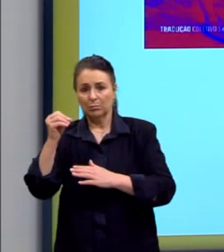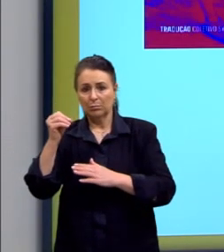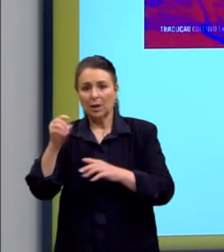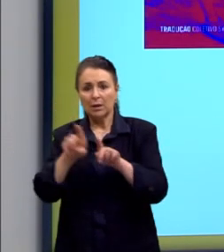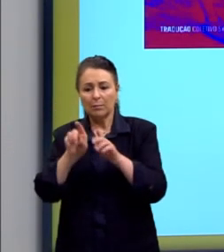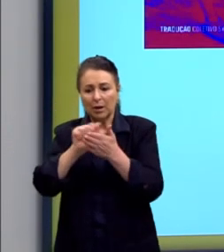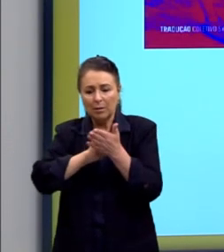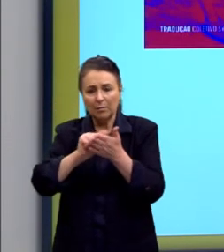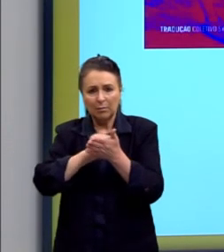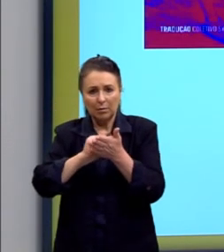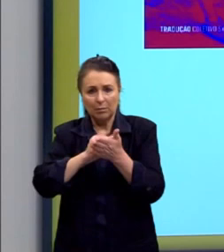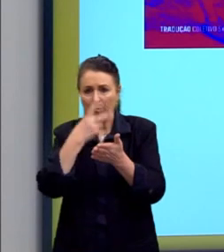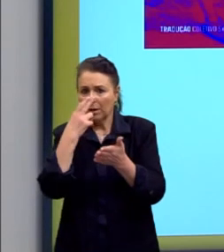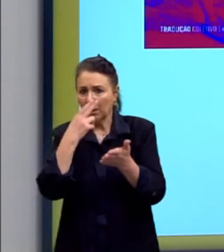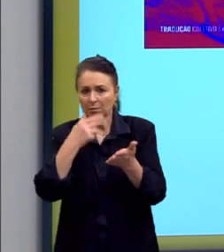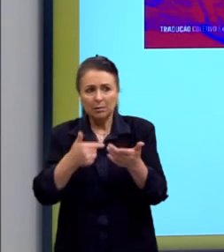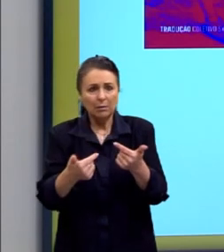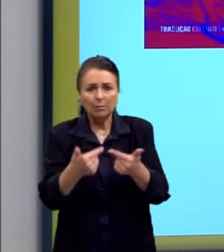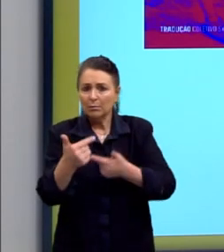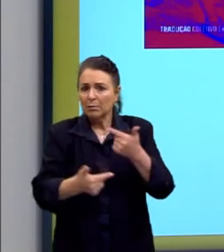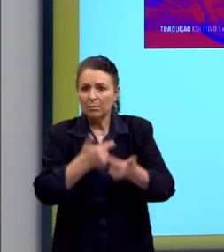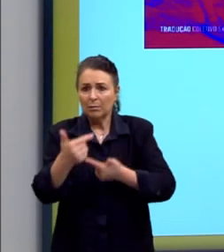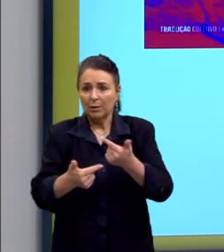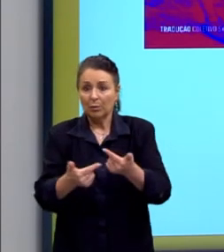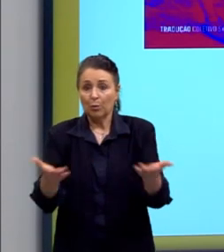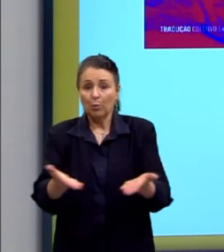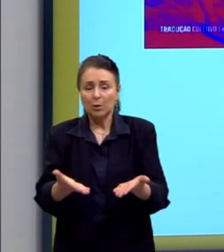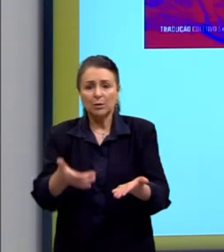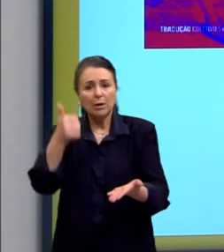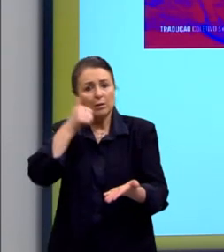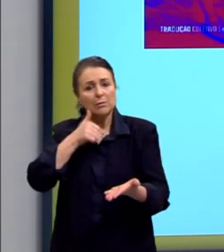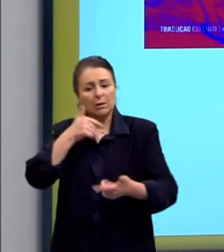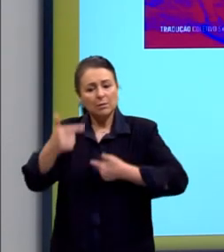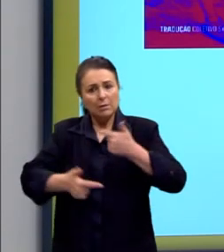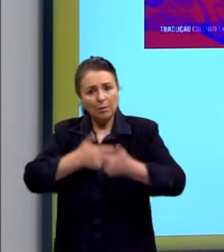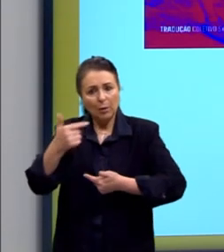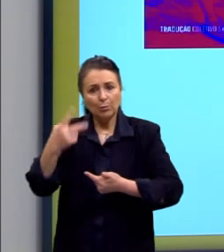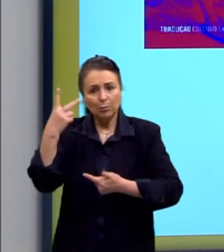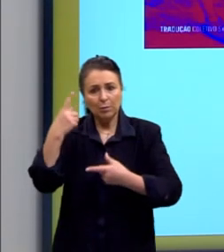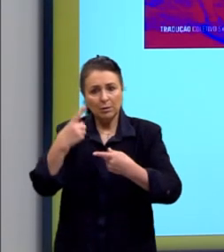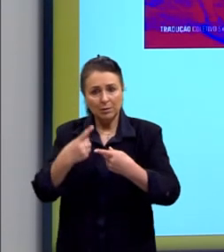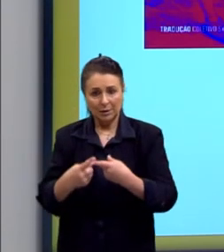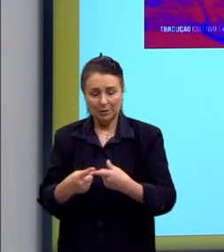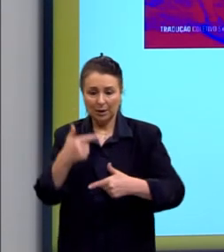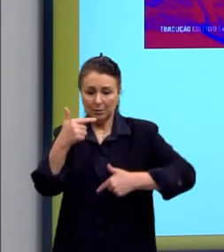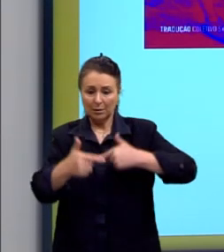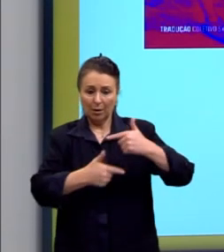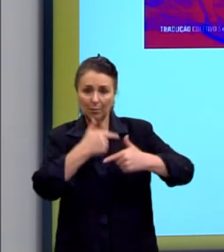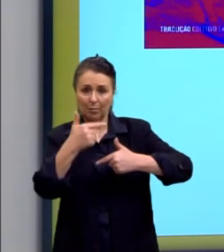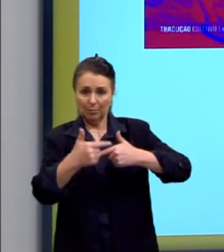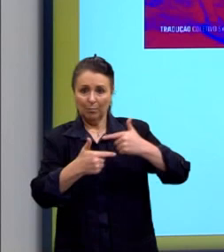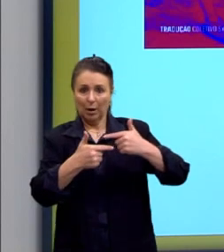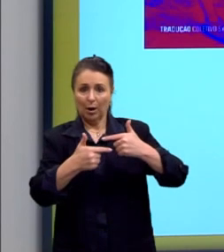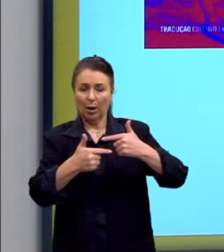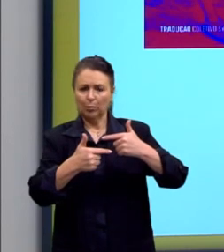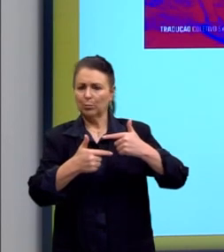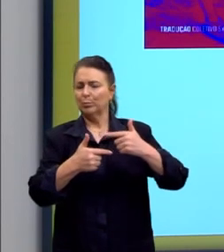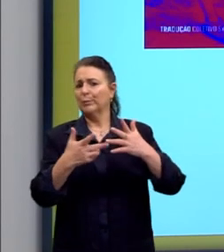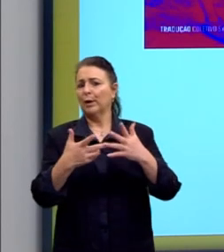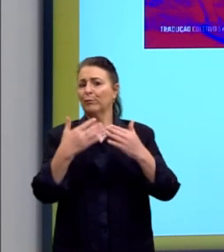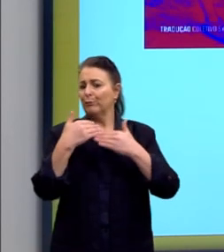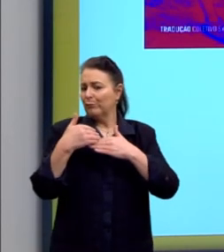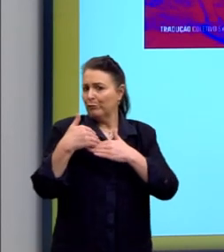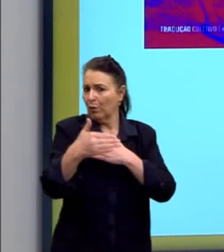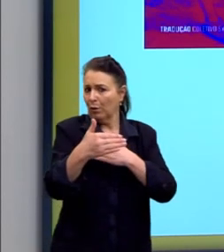E é por isso que se diz que hoje em dia as mulheres têm uma dupla jornada. Porque, além de ter que ter o trabalho, elas também continuam